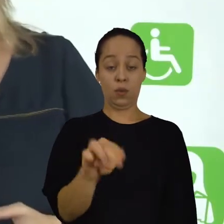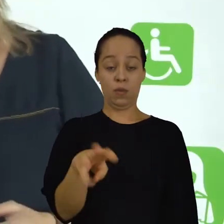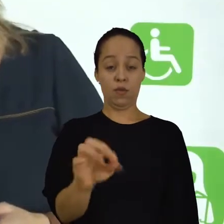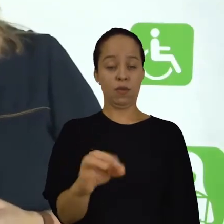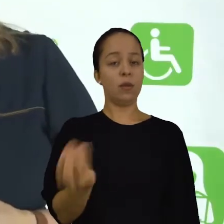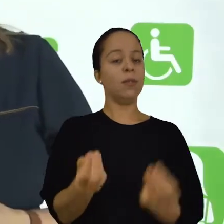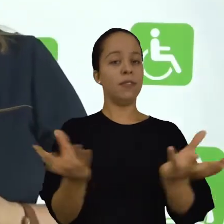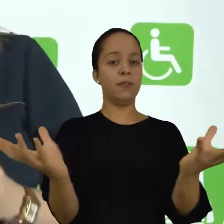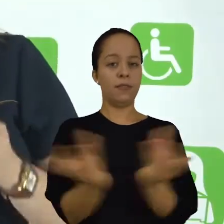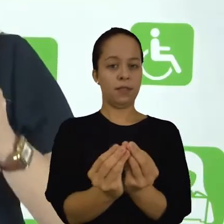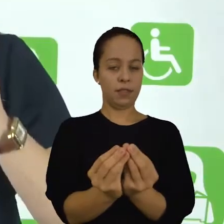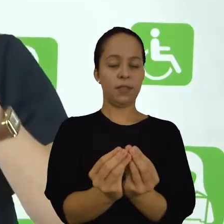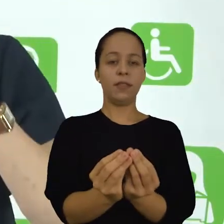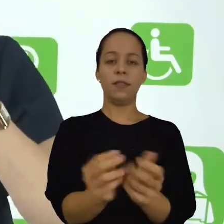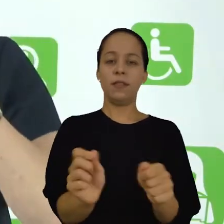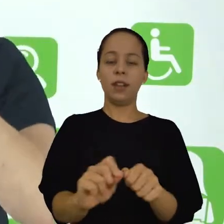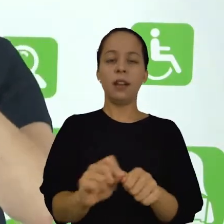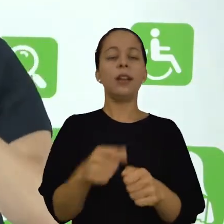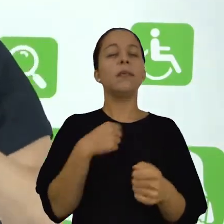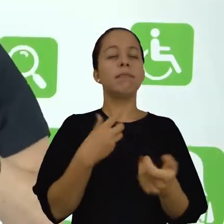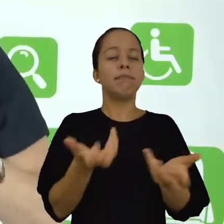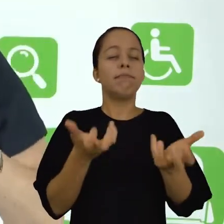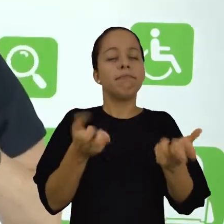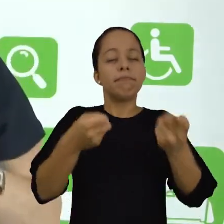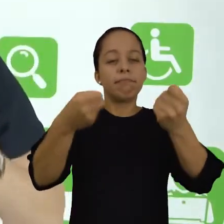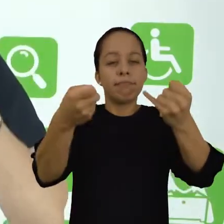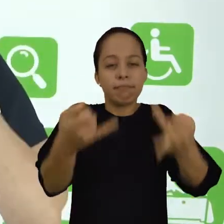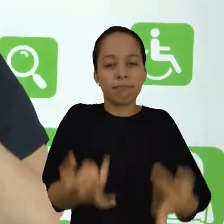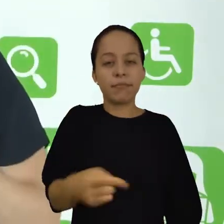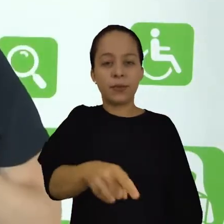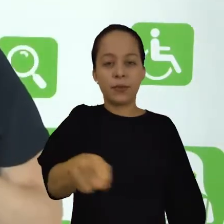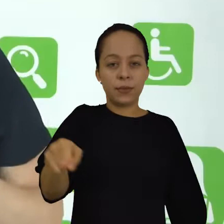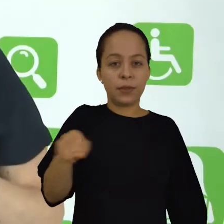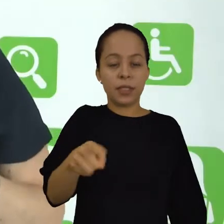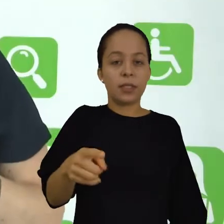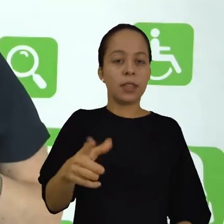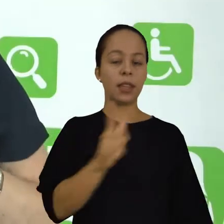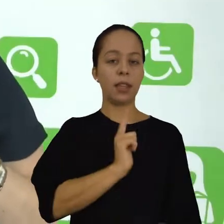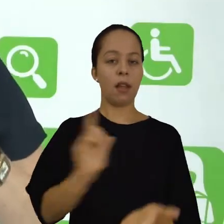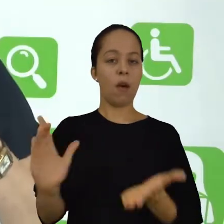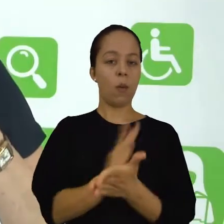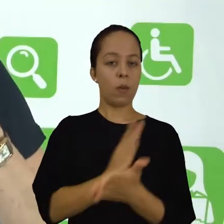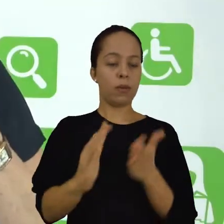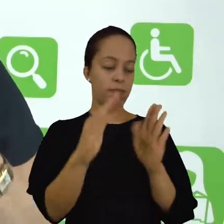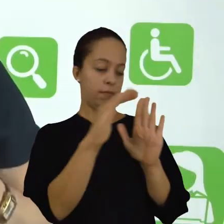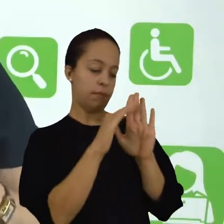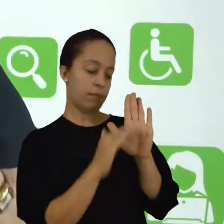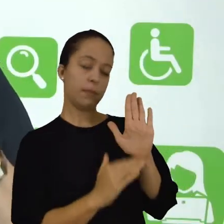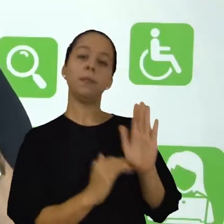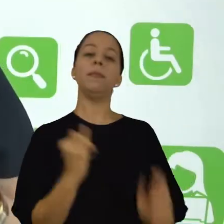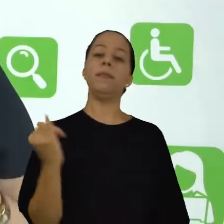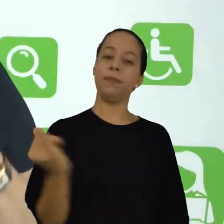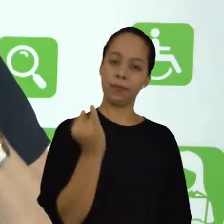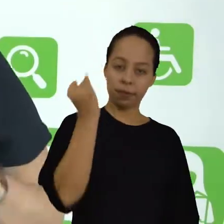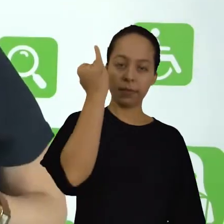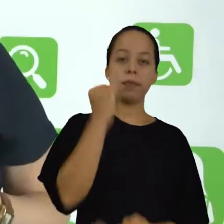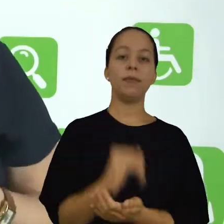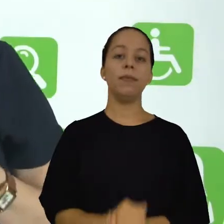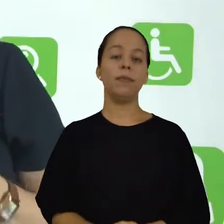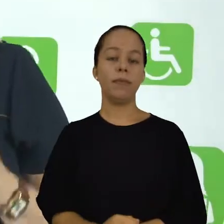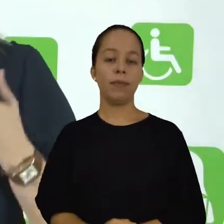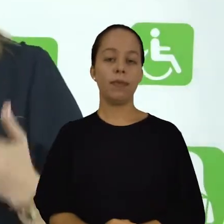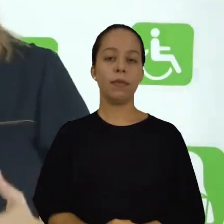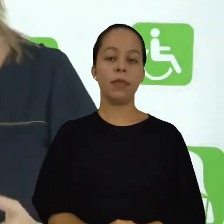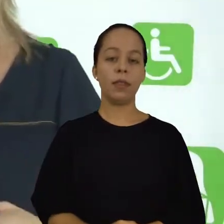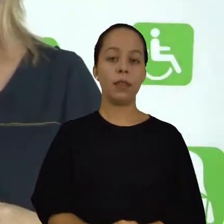relação a esse resumo, gostaria de conversar com vocês um pouquinho mais sobre alguns tópicos que são importantes